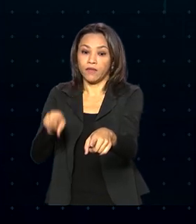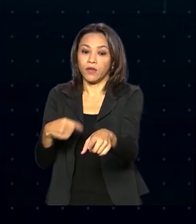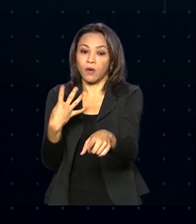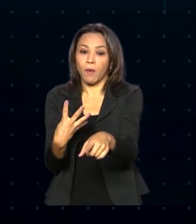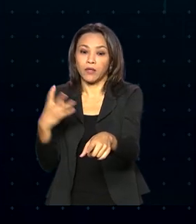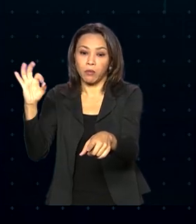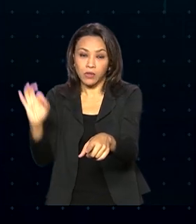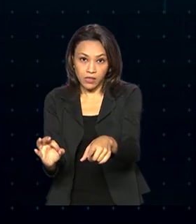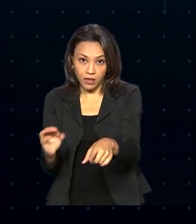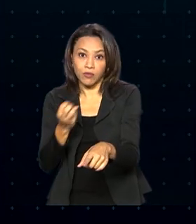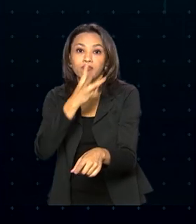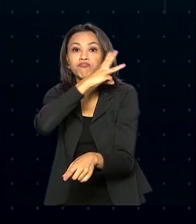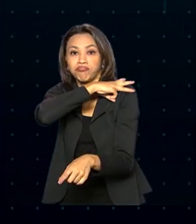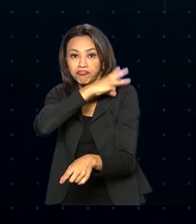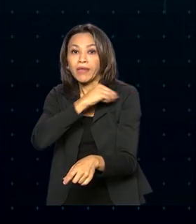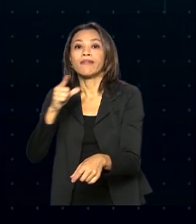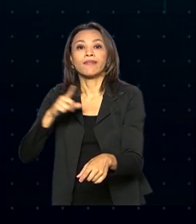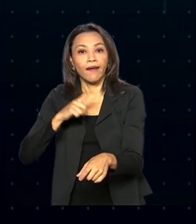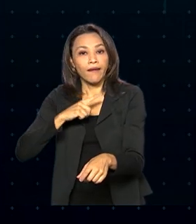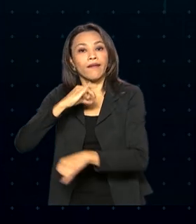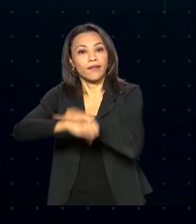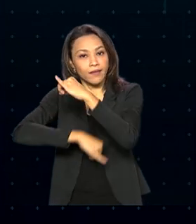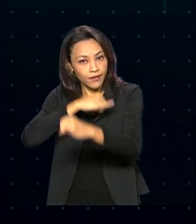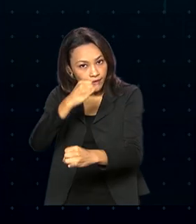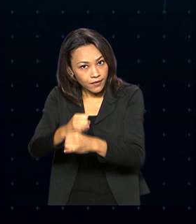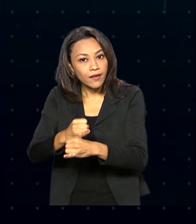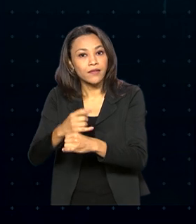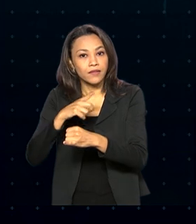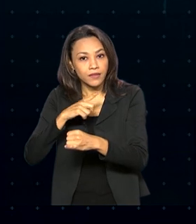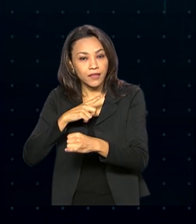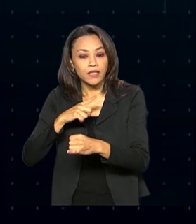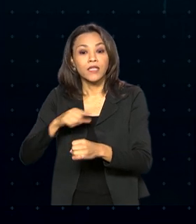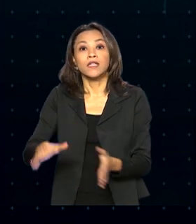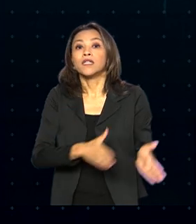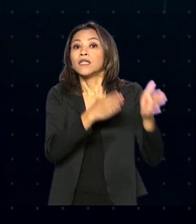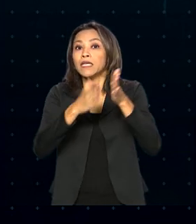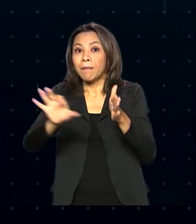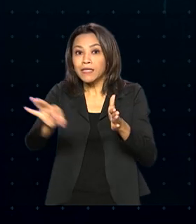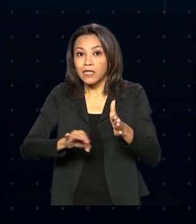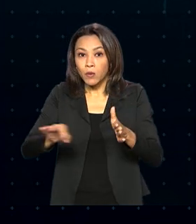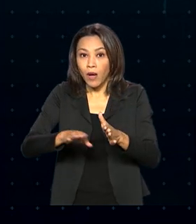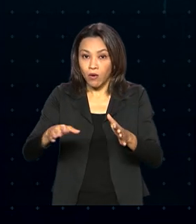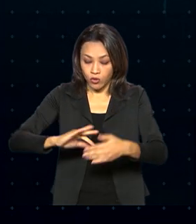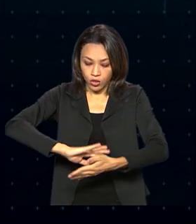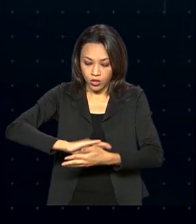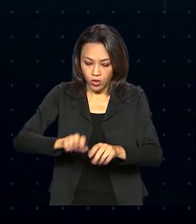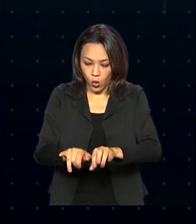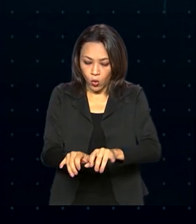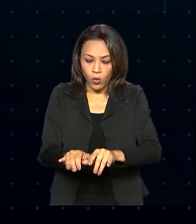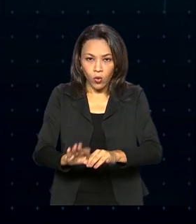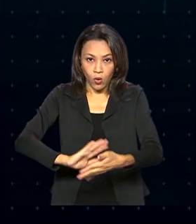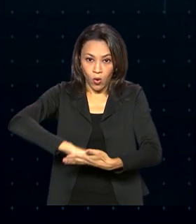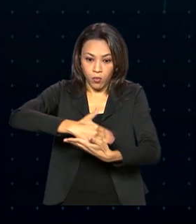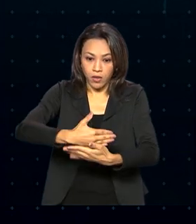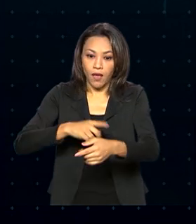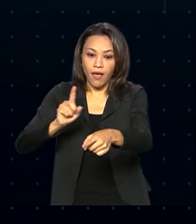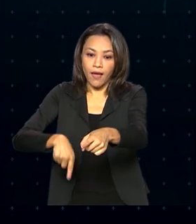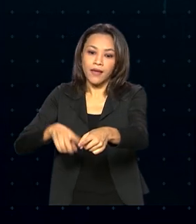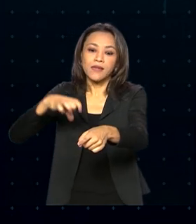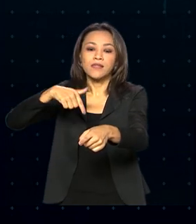unidades têm internet banda larga e o percentual de computadores de mesa para os alunos é de 79